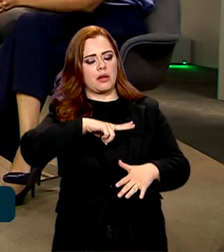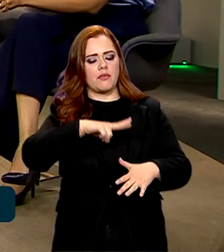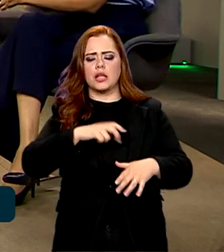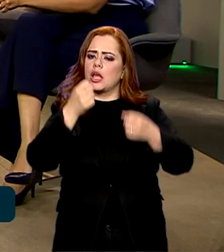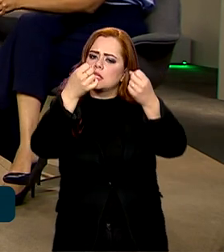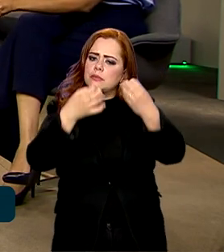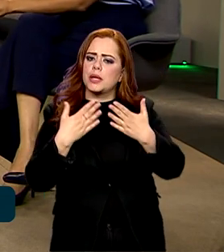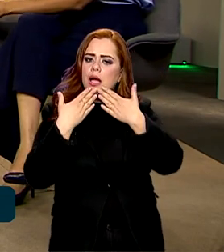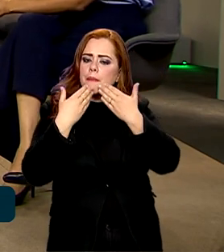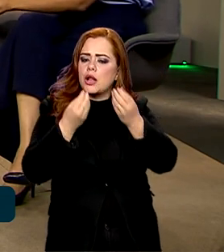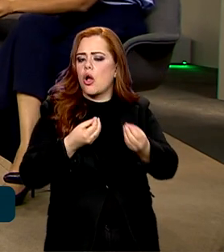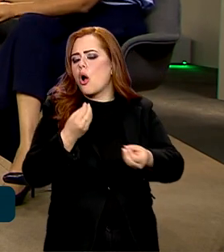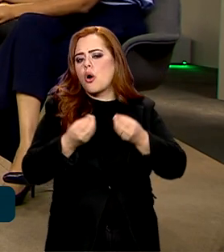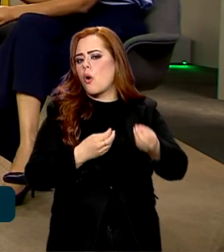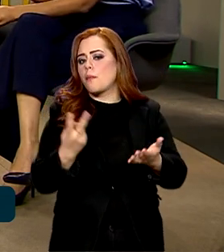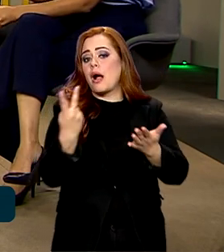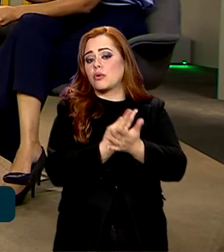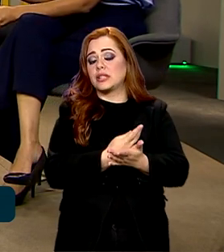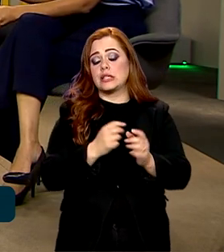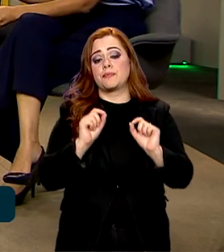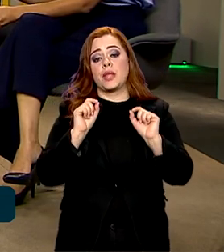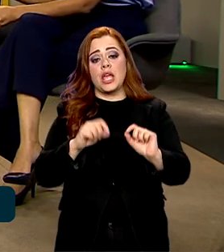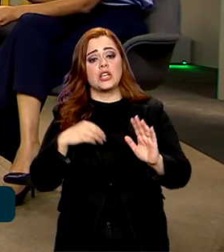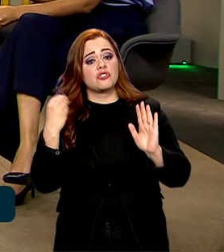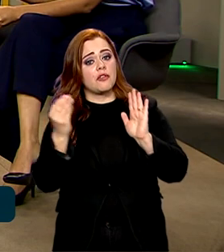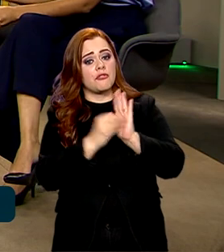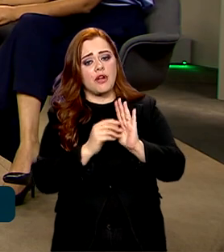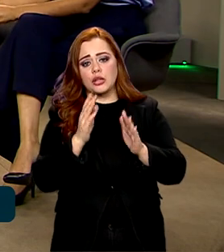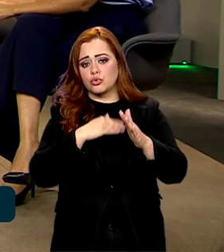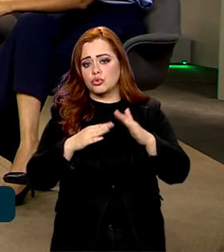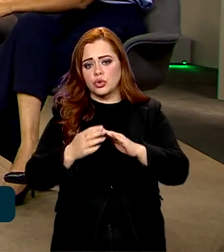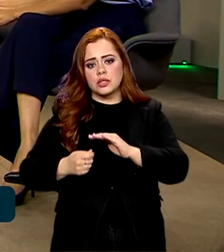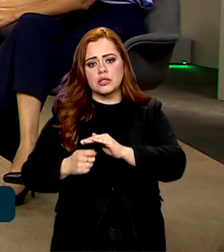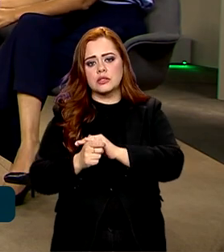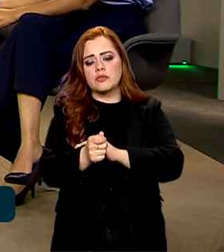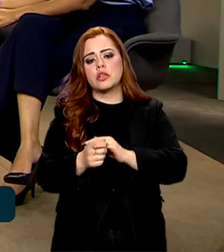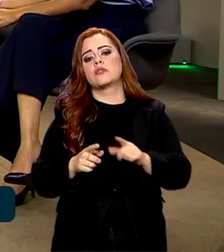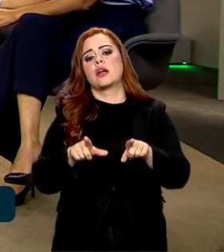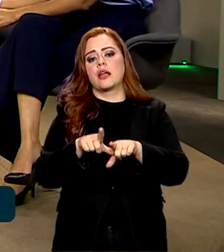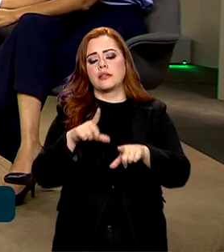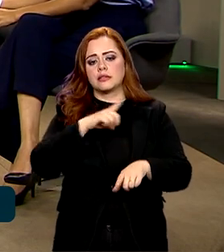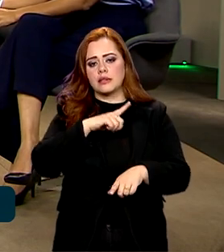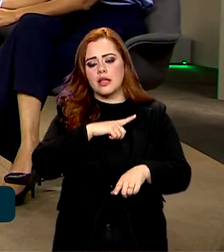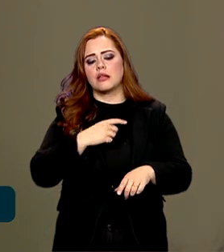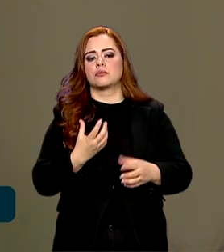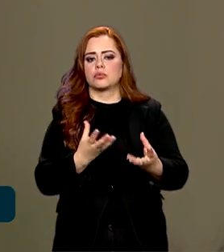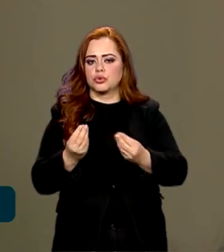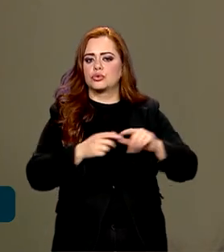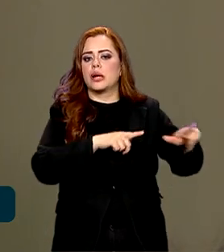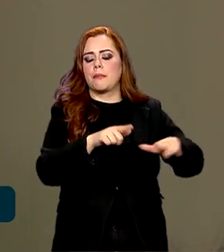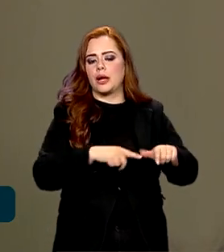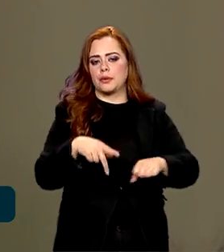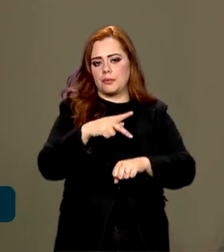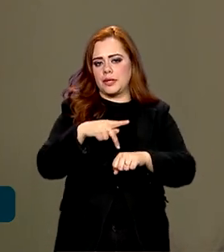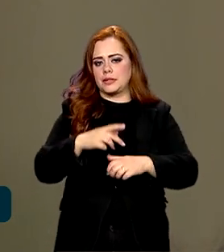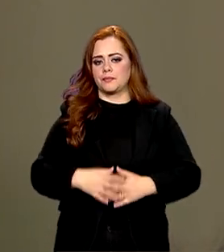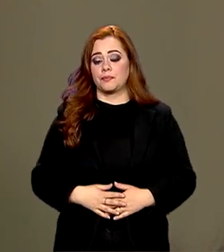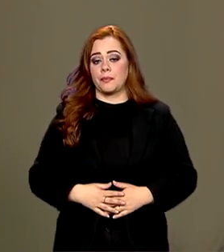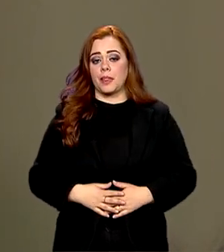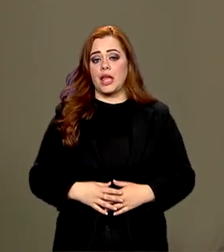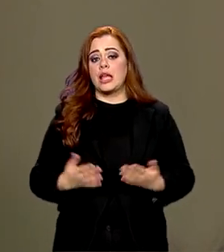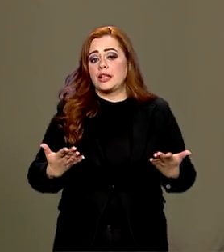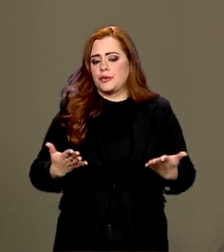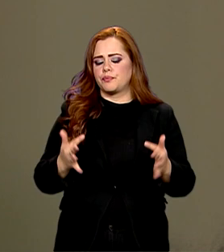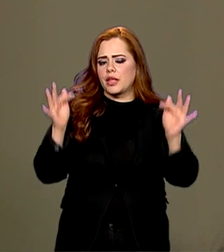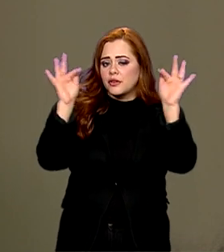pouquinho dessa conta aí, se de fato esses investimentos vão gerar muito emprego no país. Eu fico muito feliz, né? Porque quando se